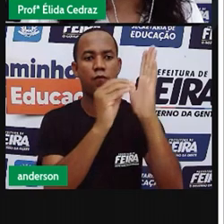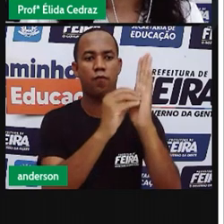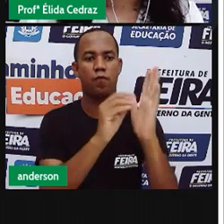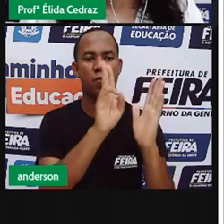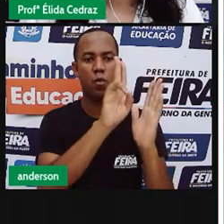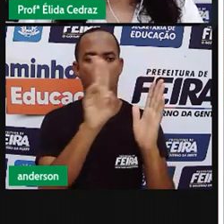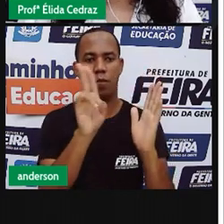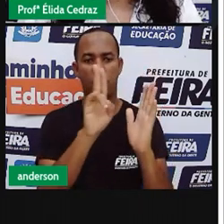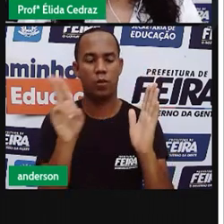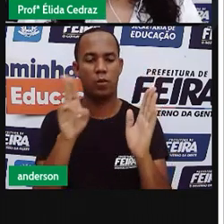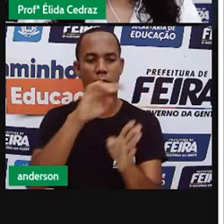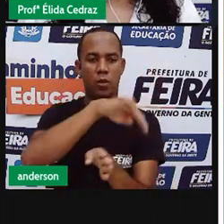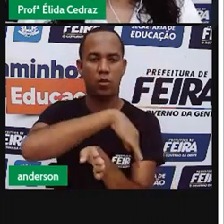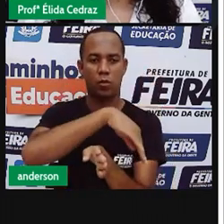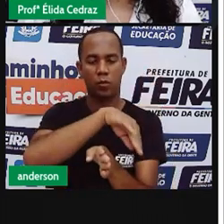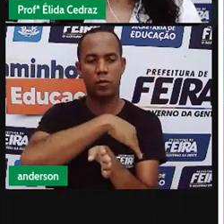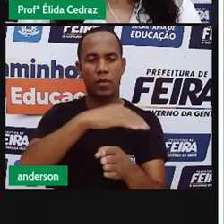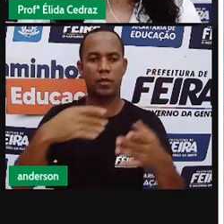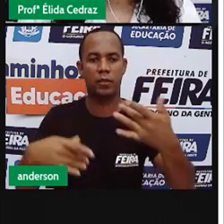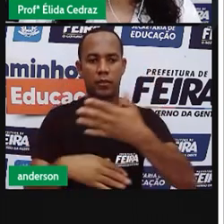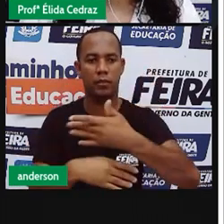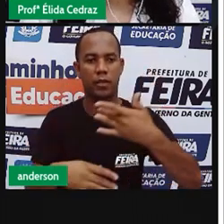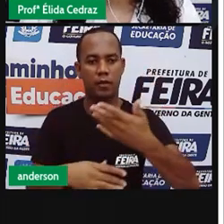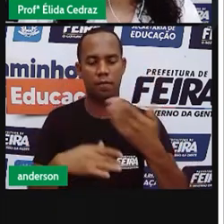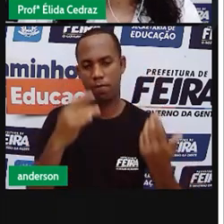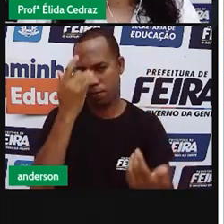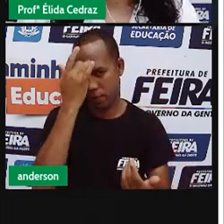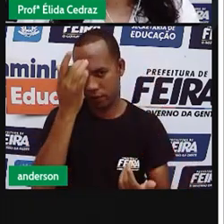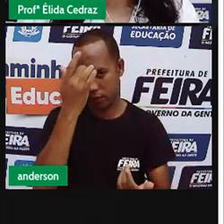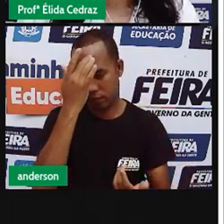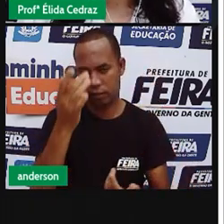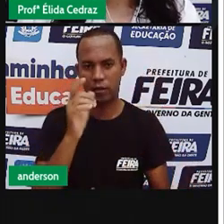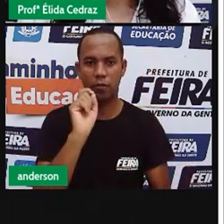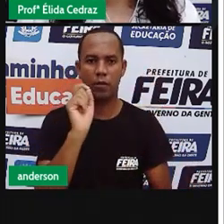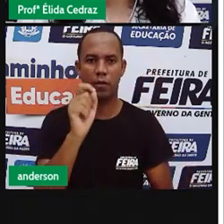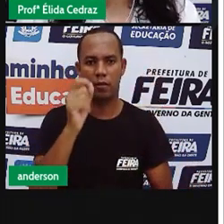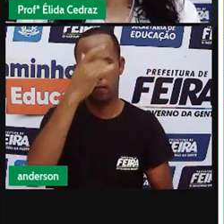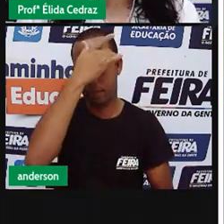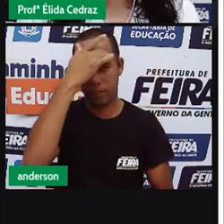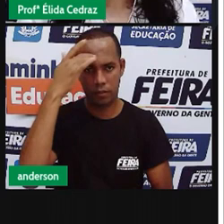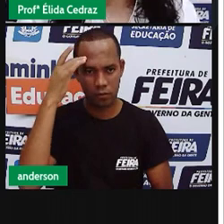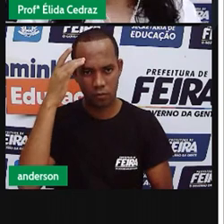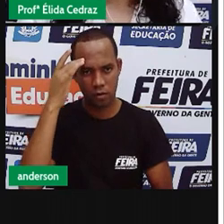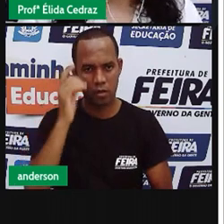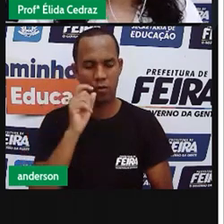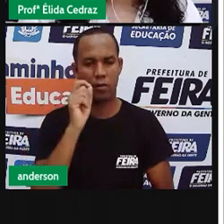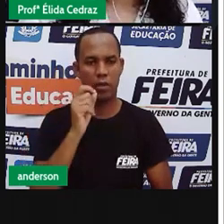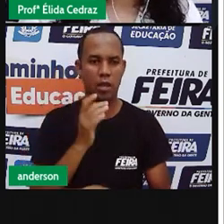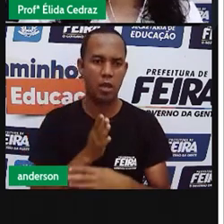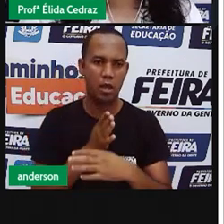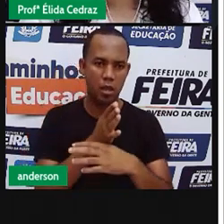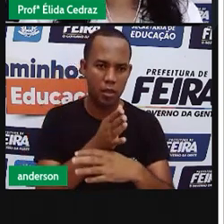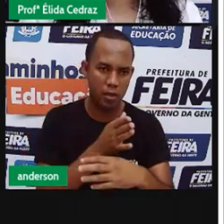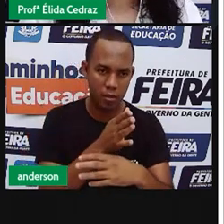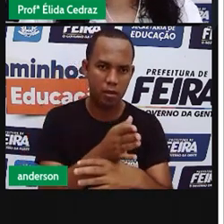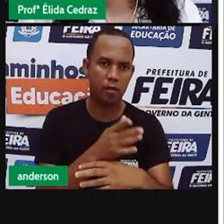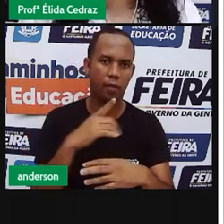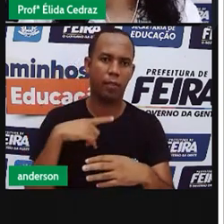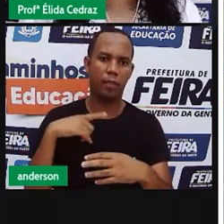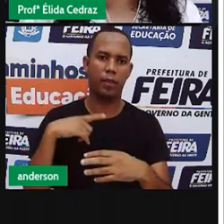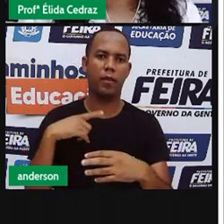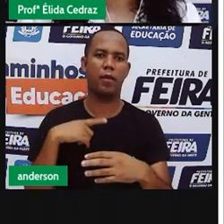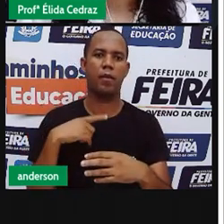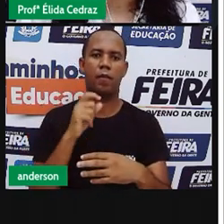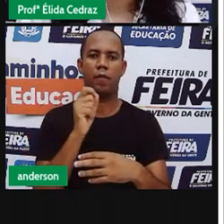Isso facilita com que as pessoas que estão transitando, os motoristas, os